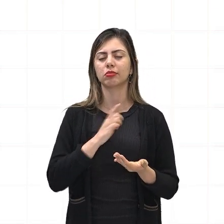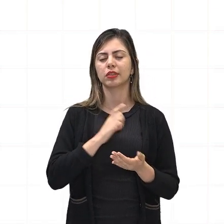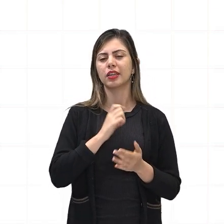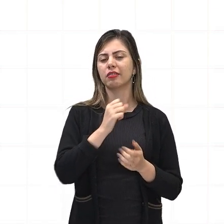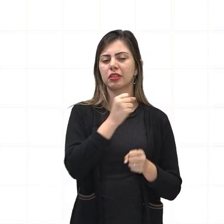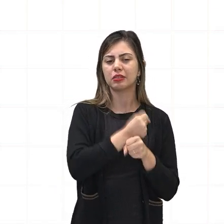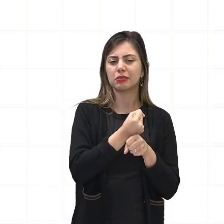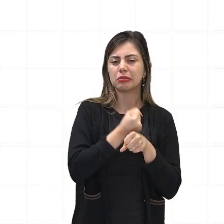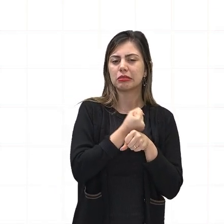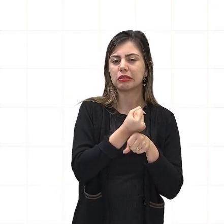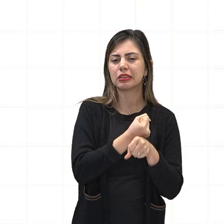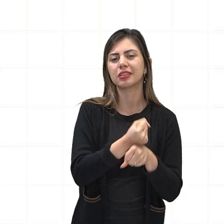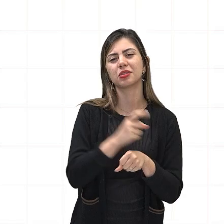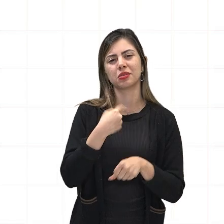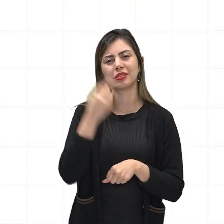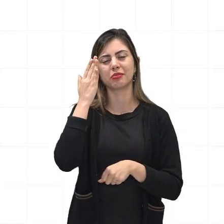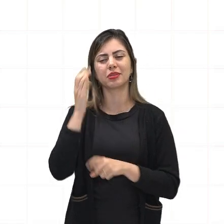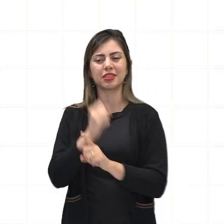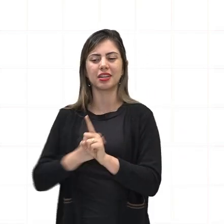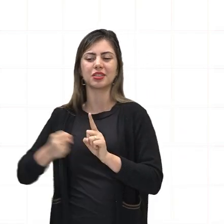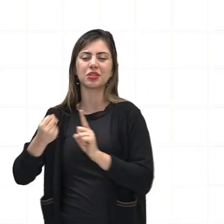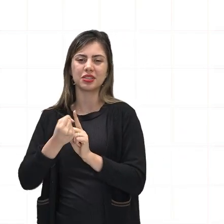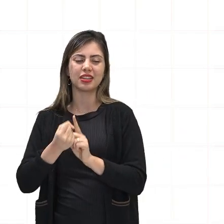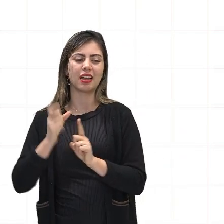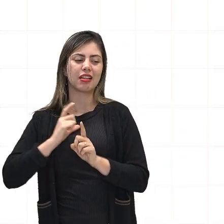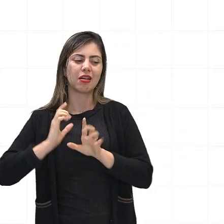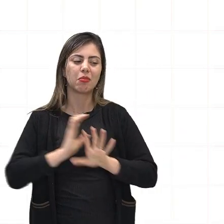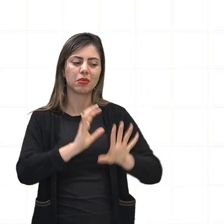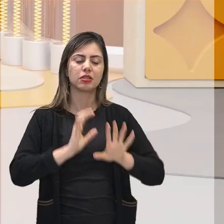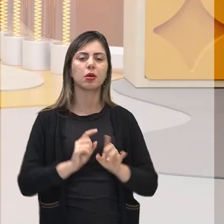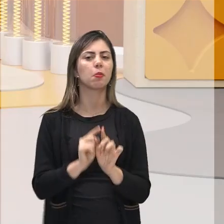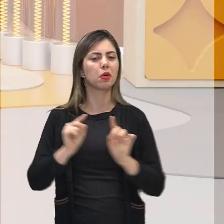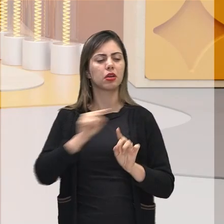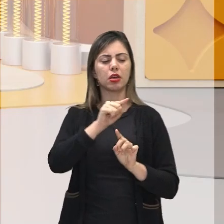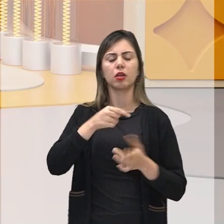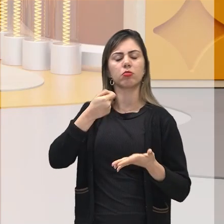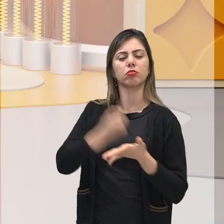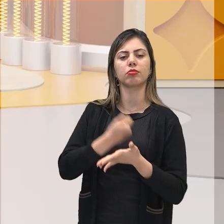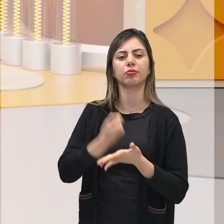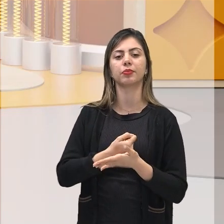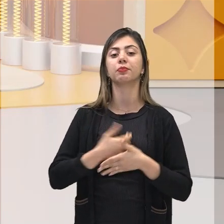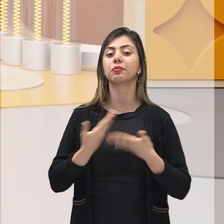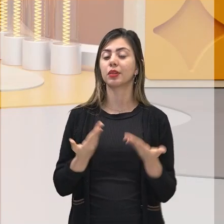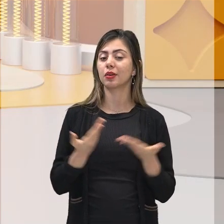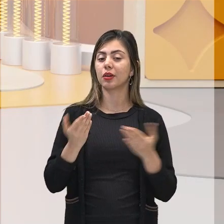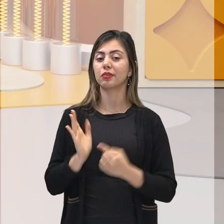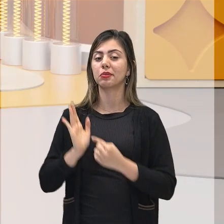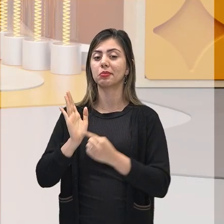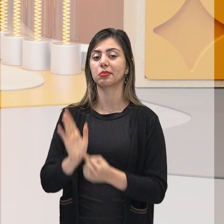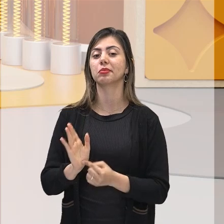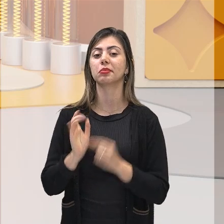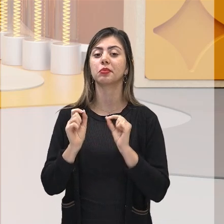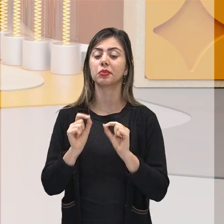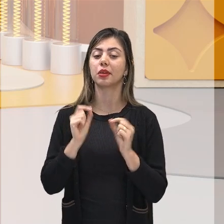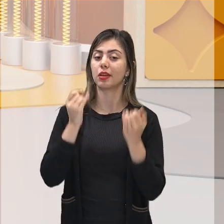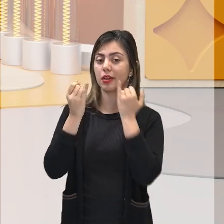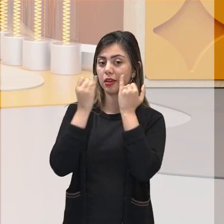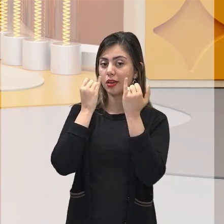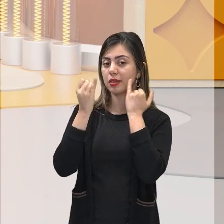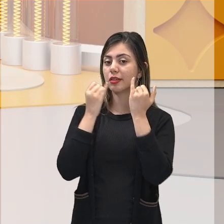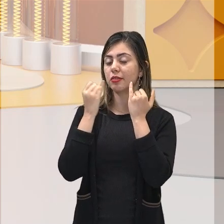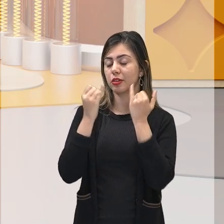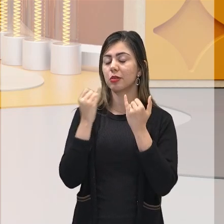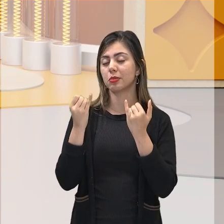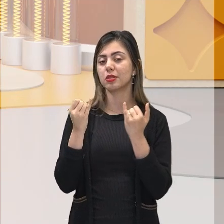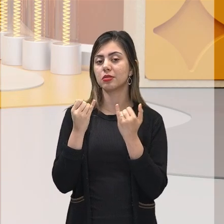das pressões da sociedade dominante. E eu quero aqui, ó, trazer pra vocês algumas informações pertinentes a essa